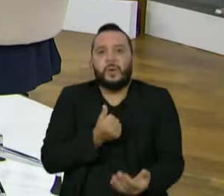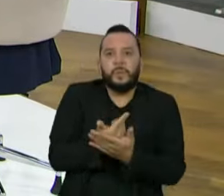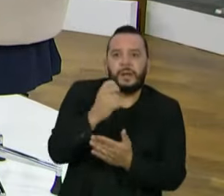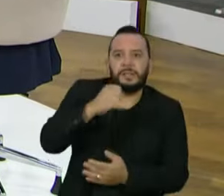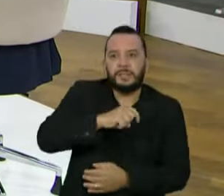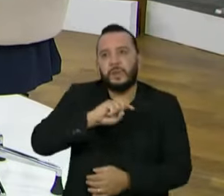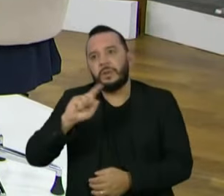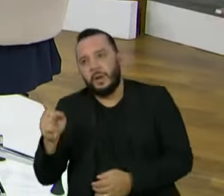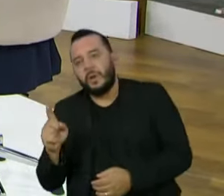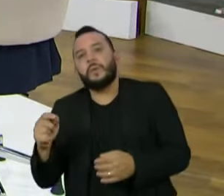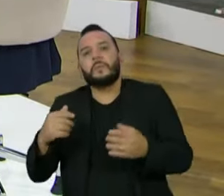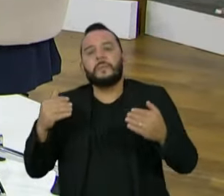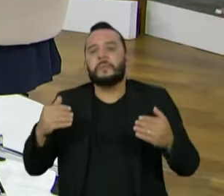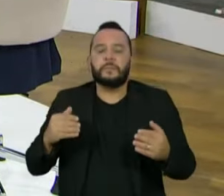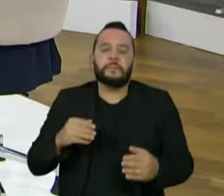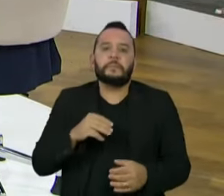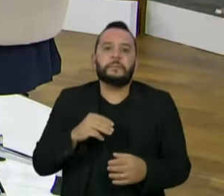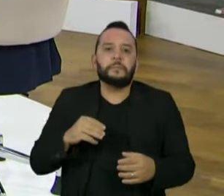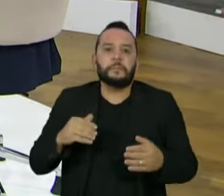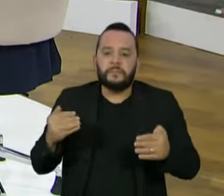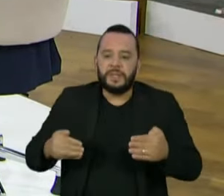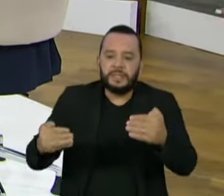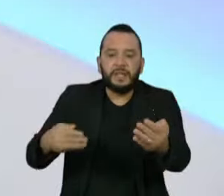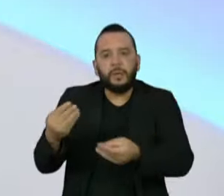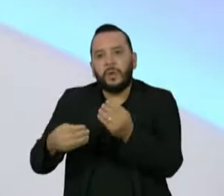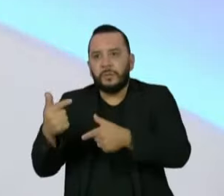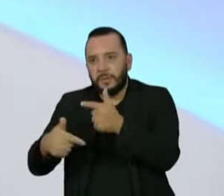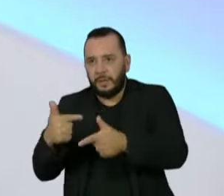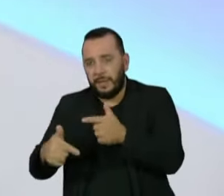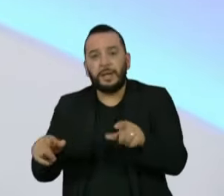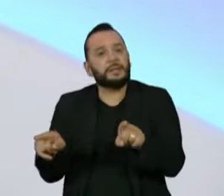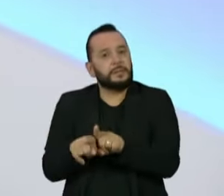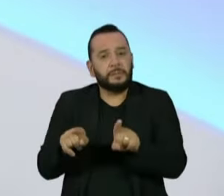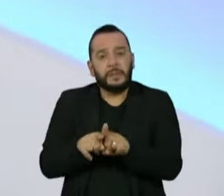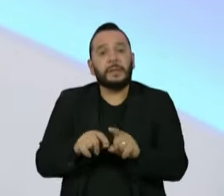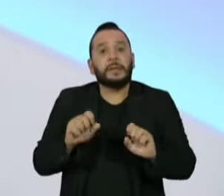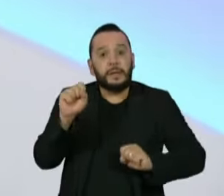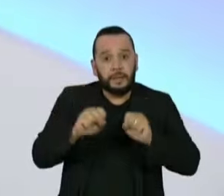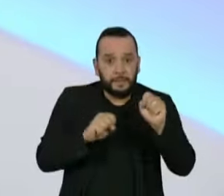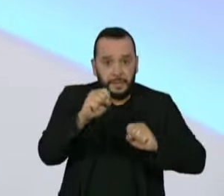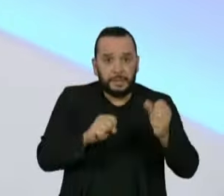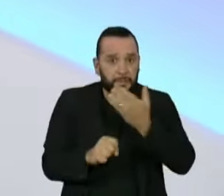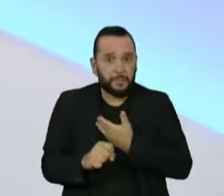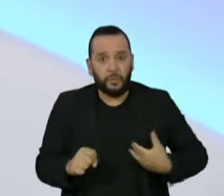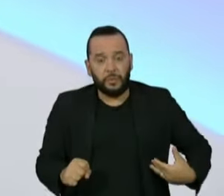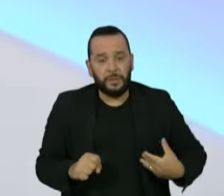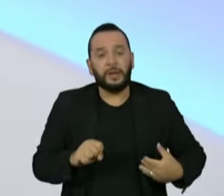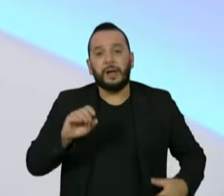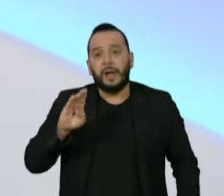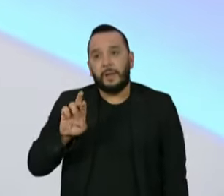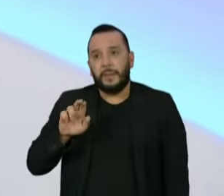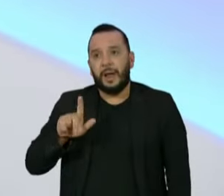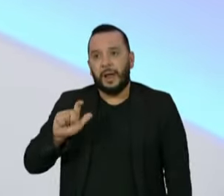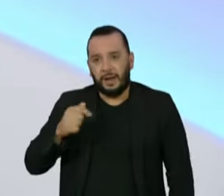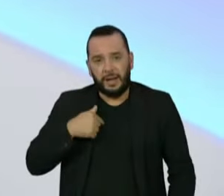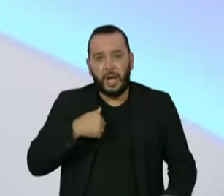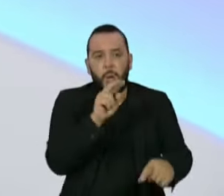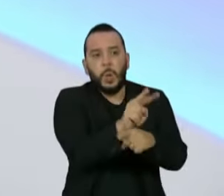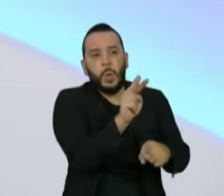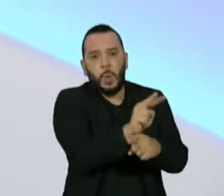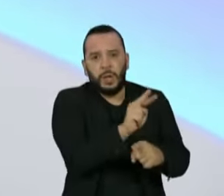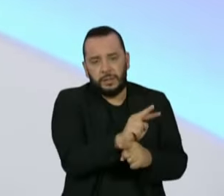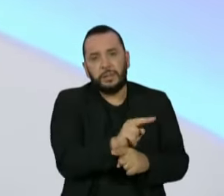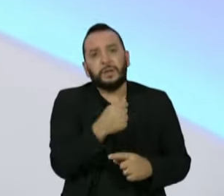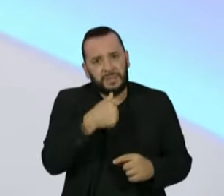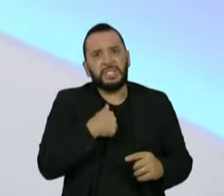ministérios iam atuar até as empresas públicas estavam sob guarda do Braganeto. E eu não posso a pretexto dele ser general de quatro estrelas deixar